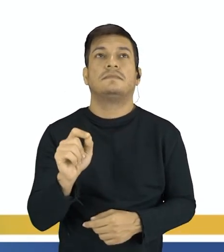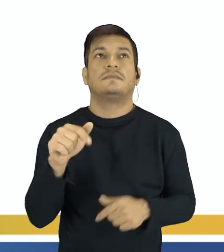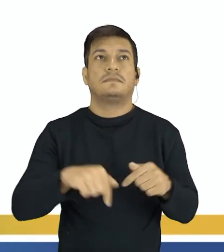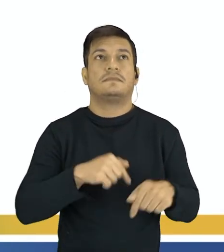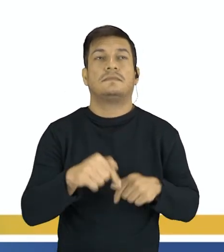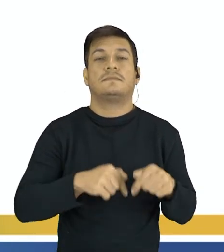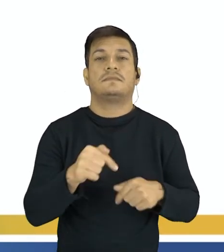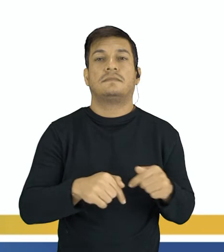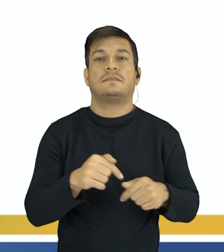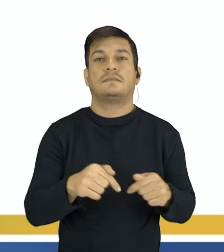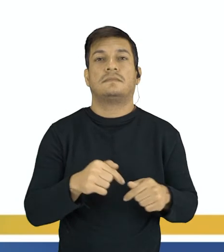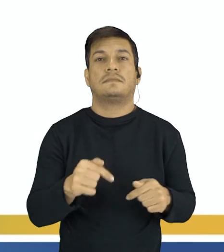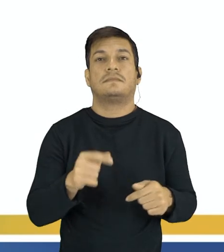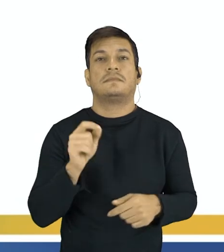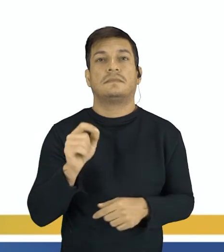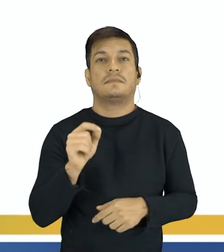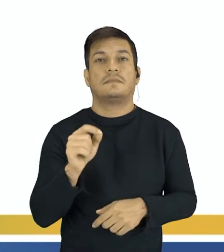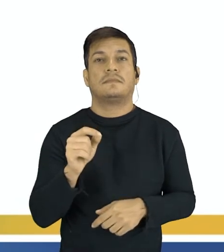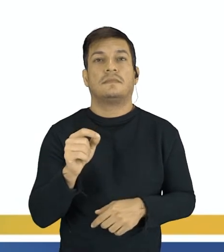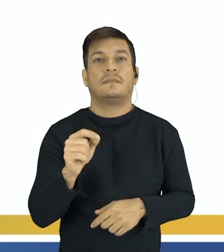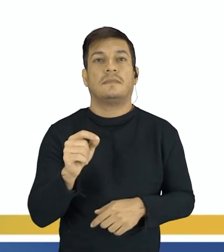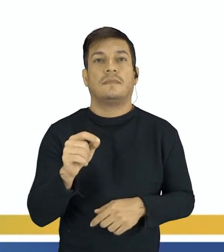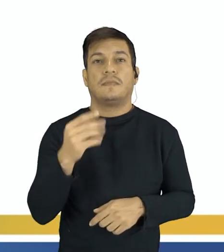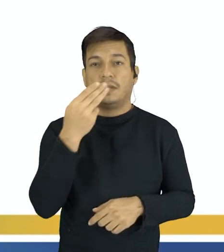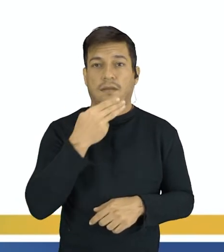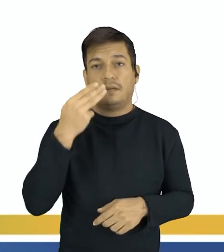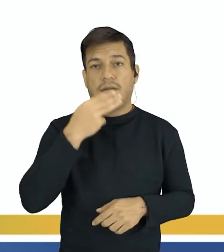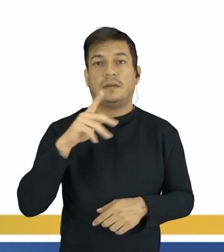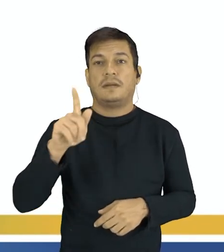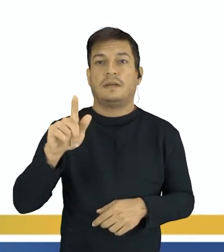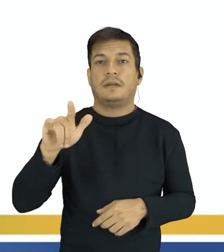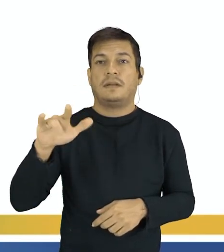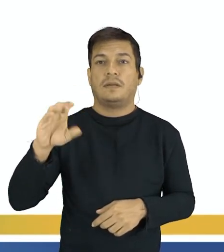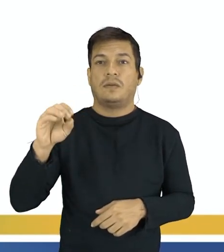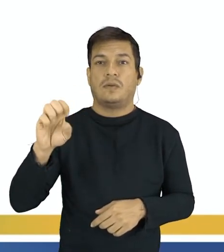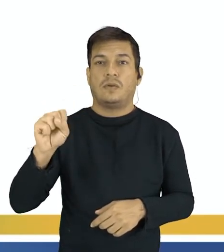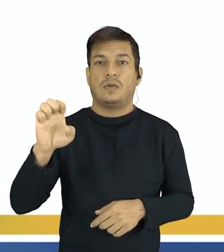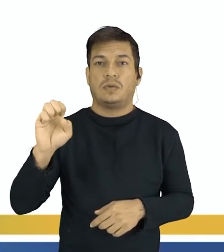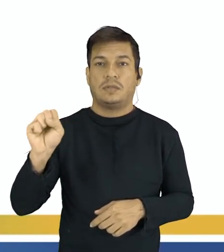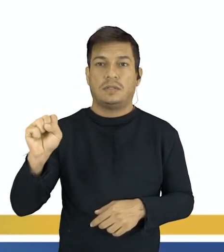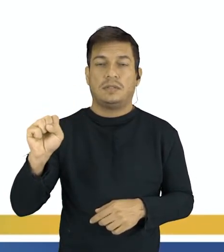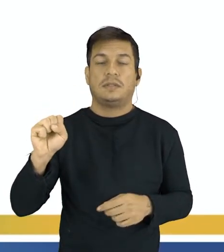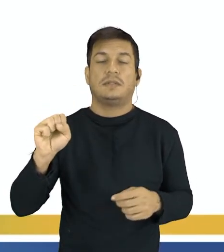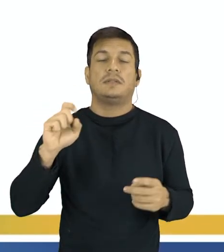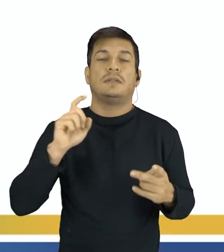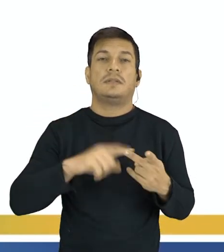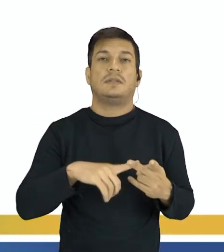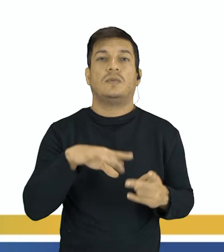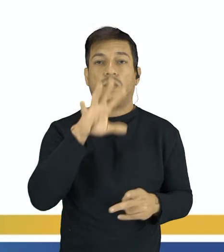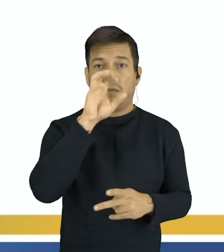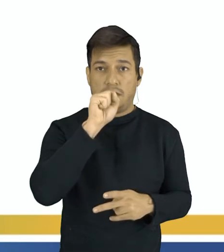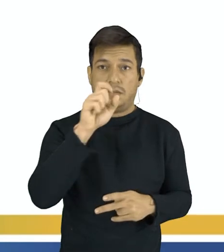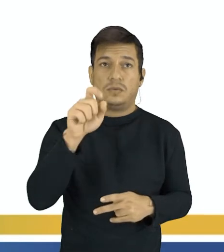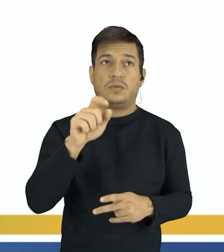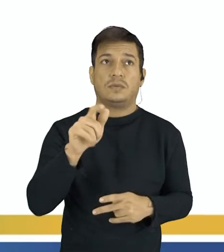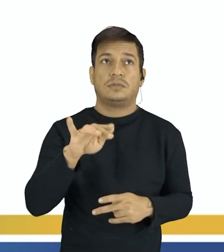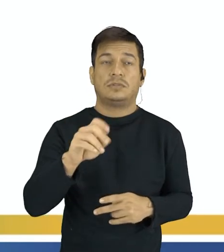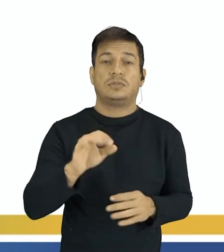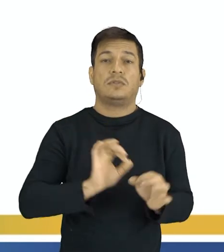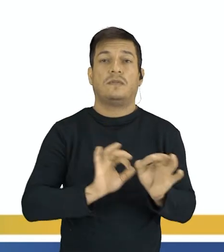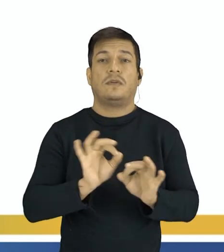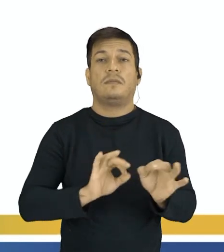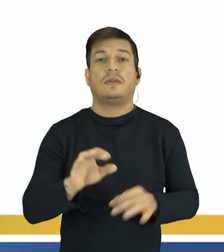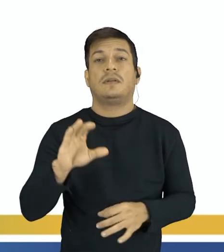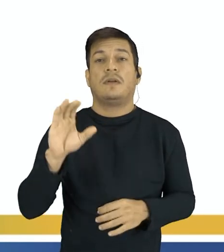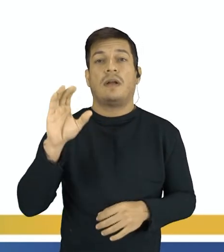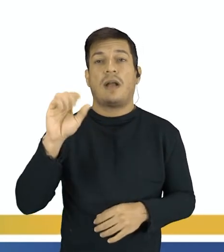química de respiração celular. A gente vai ter a glicose reagindo com o gás oxigênio, formando o